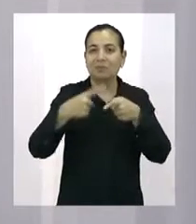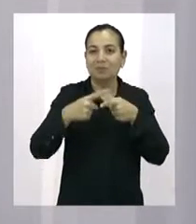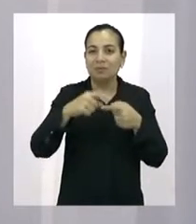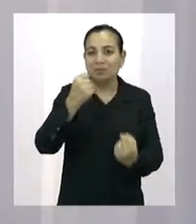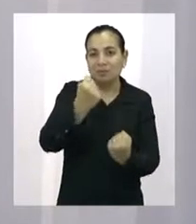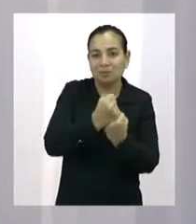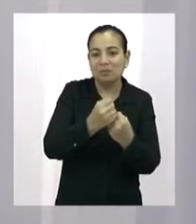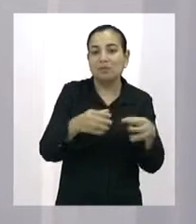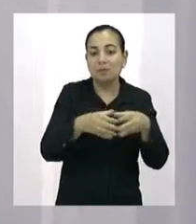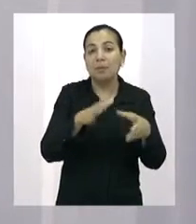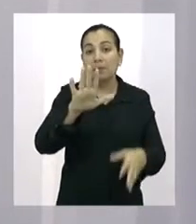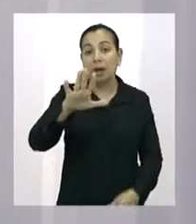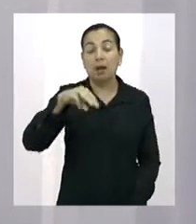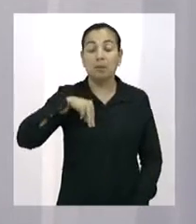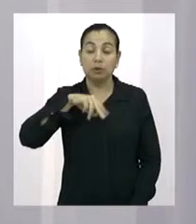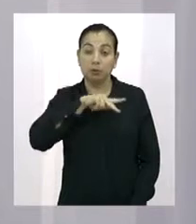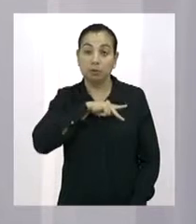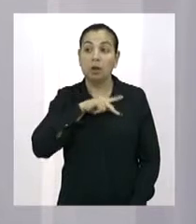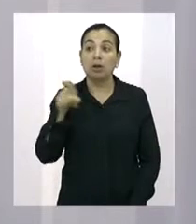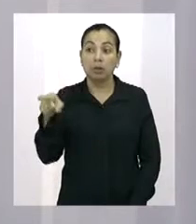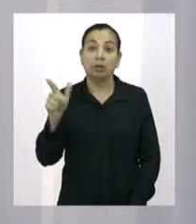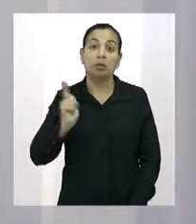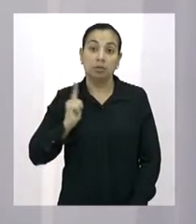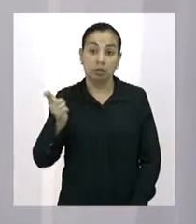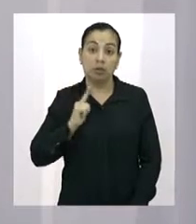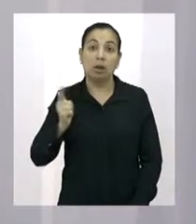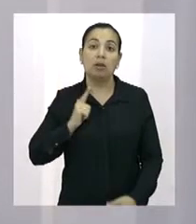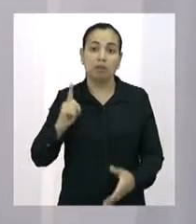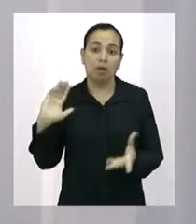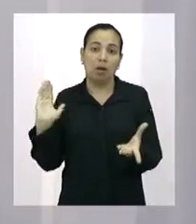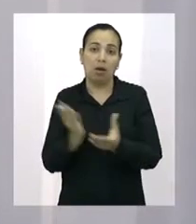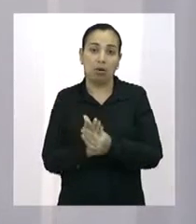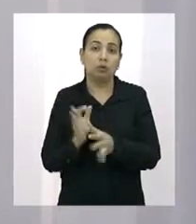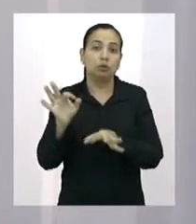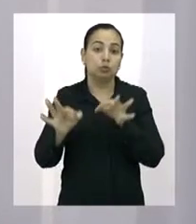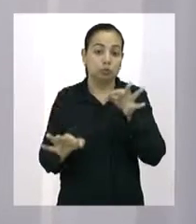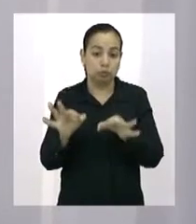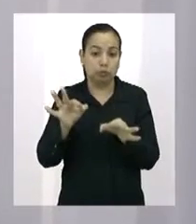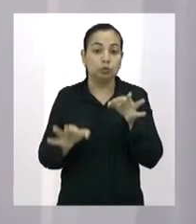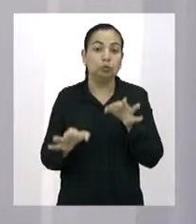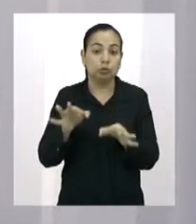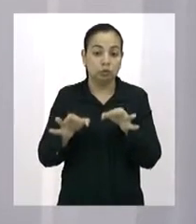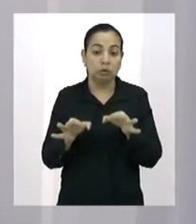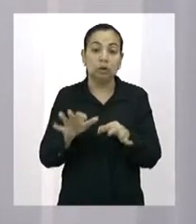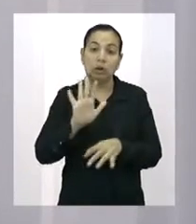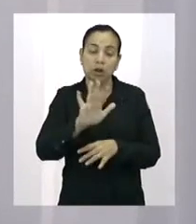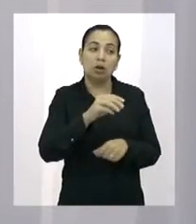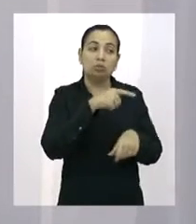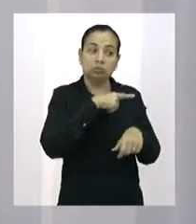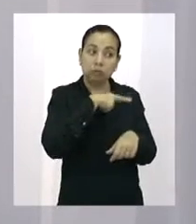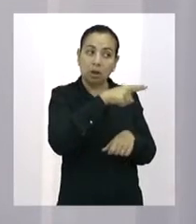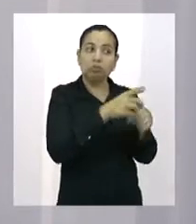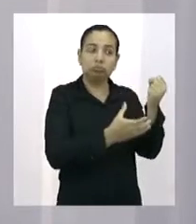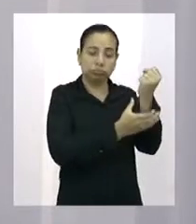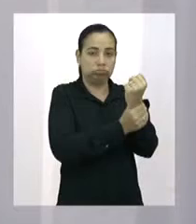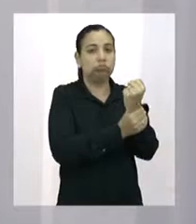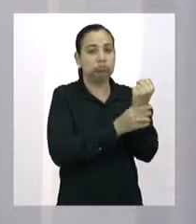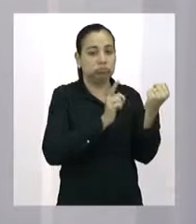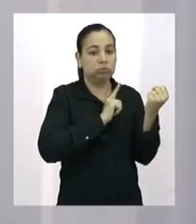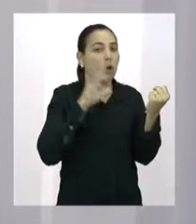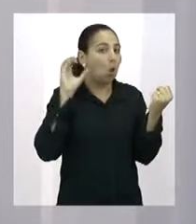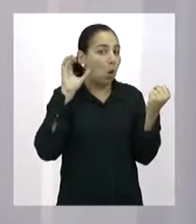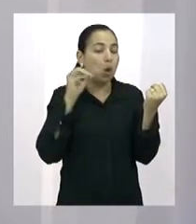Ministério Público entrou com ação na Justiça. E essas dunas, por enquanto, elas estão preservadas. Elas